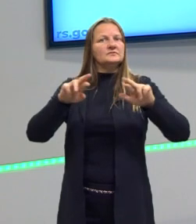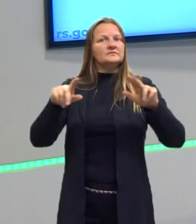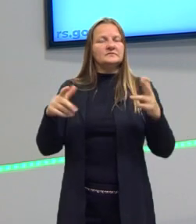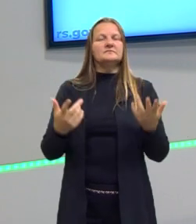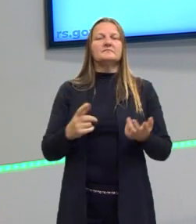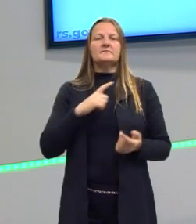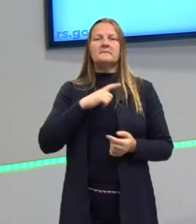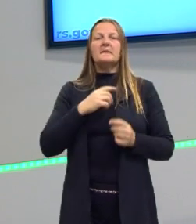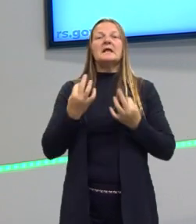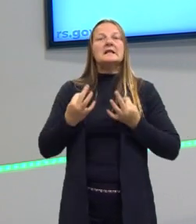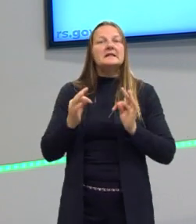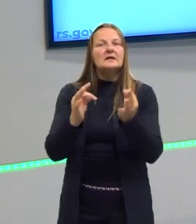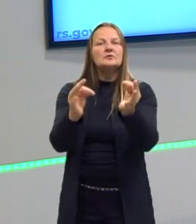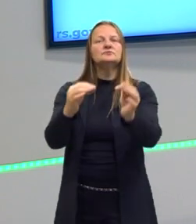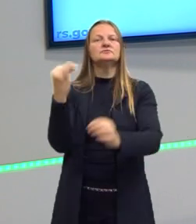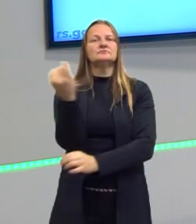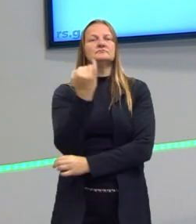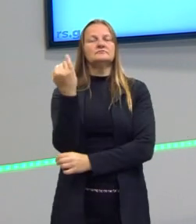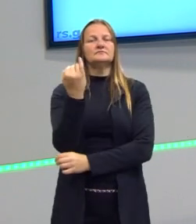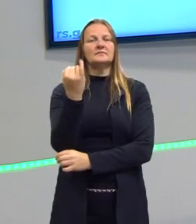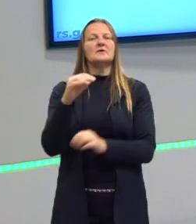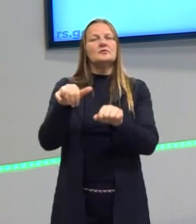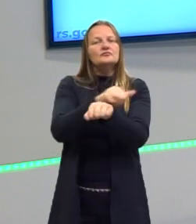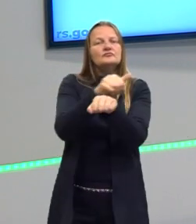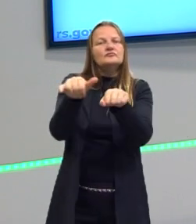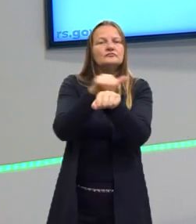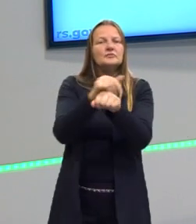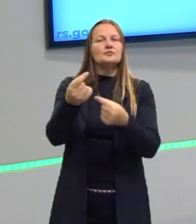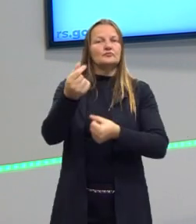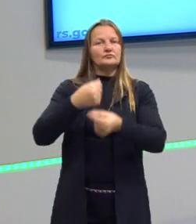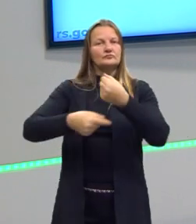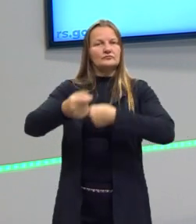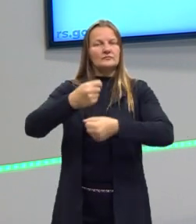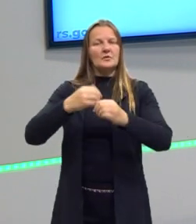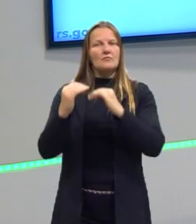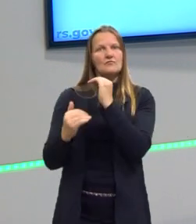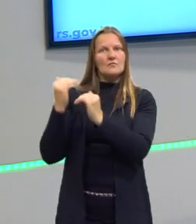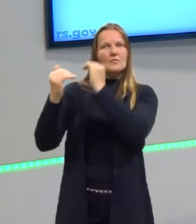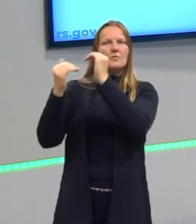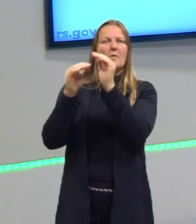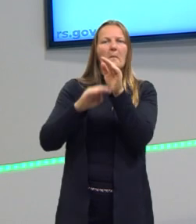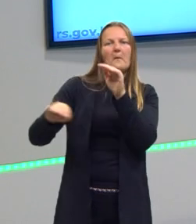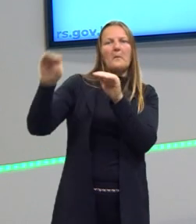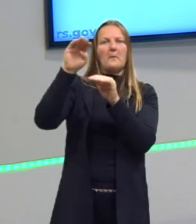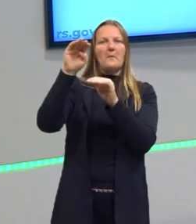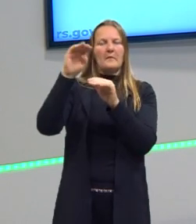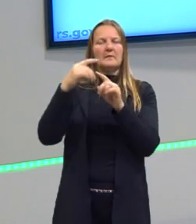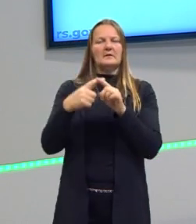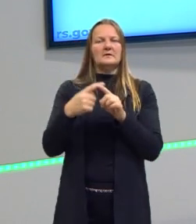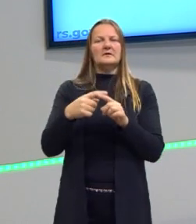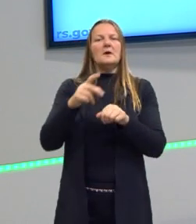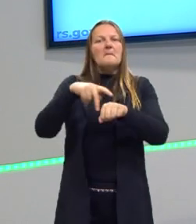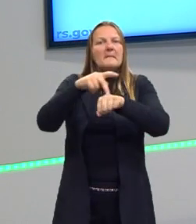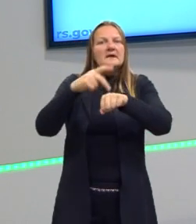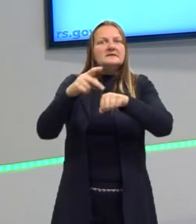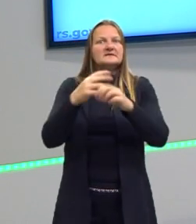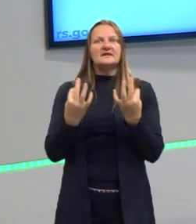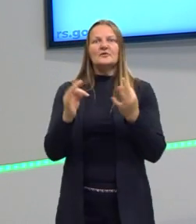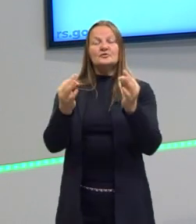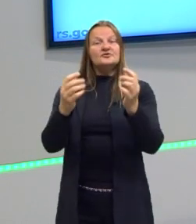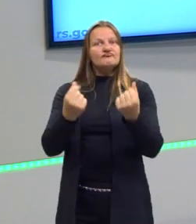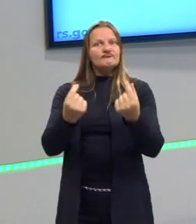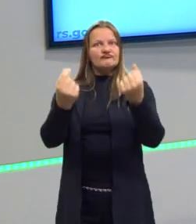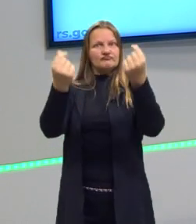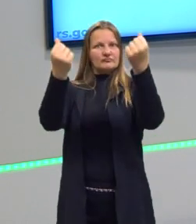a tecnologia daria muitos recursos econômicos, e eles passam a desenvolver a tecnologia. E aí, países com tecnologia, com recursos,